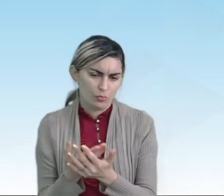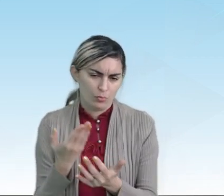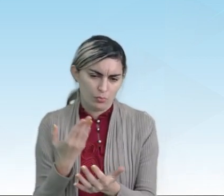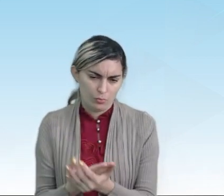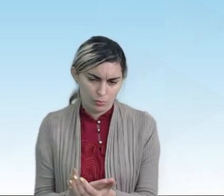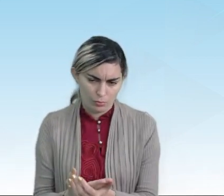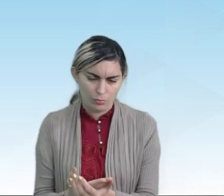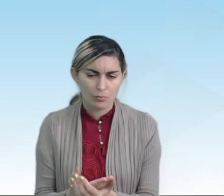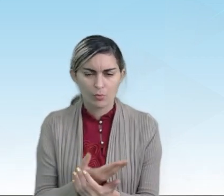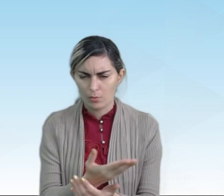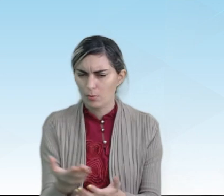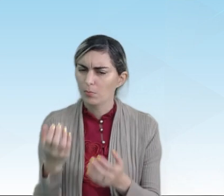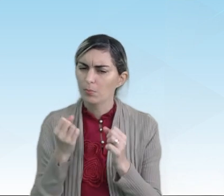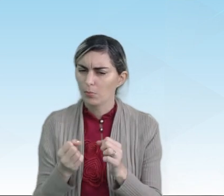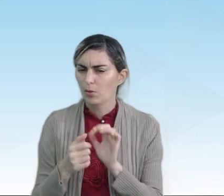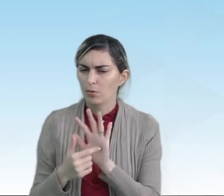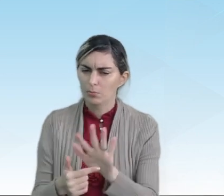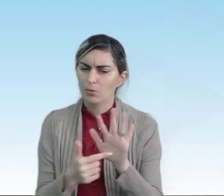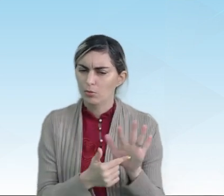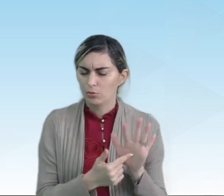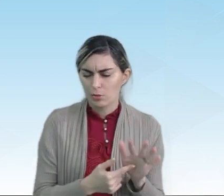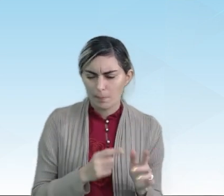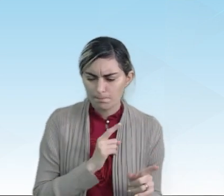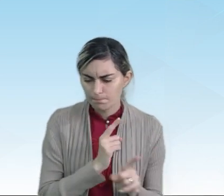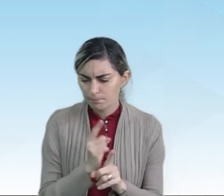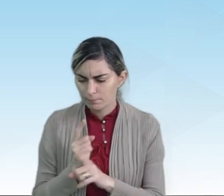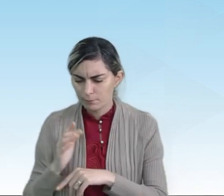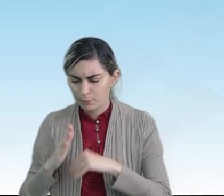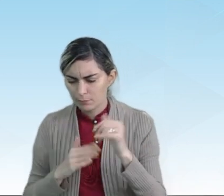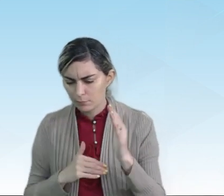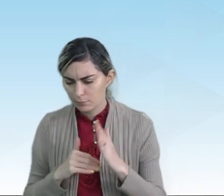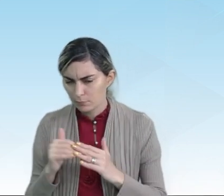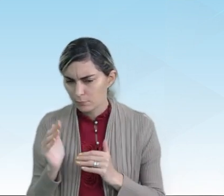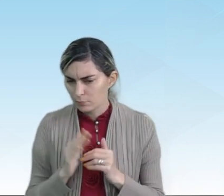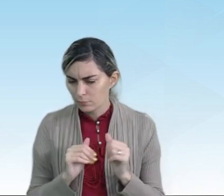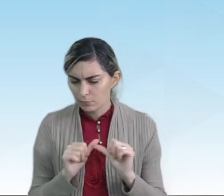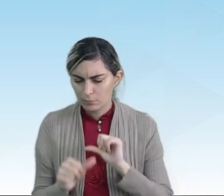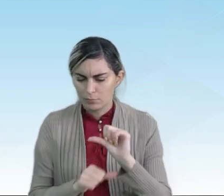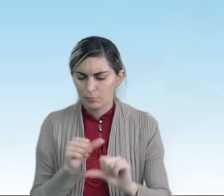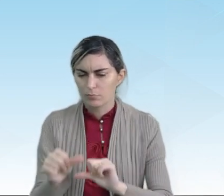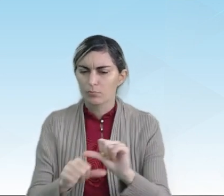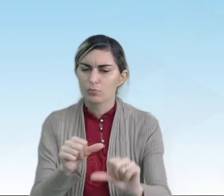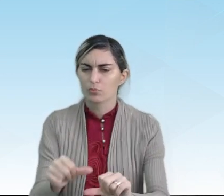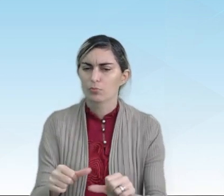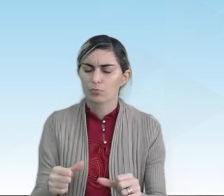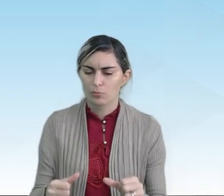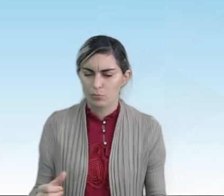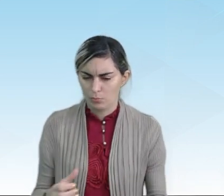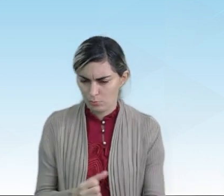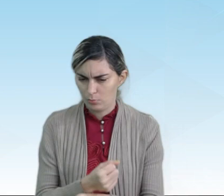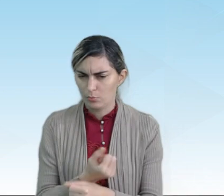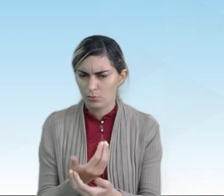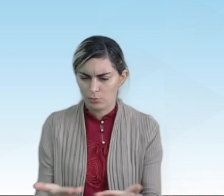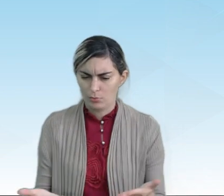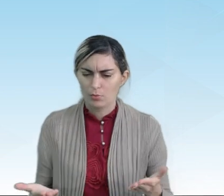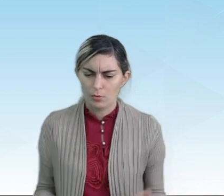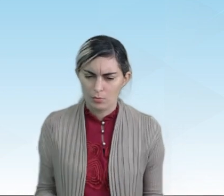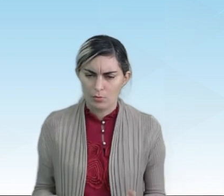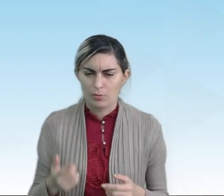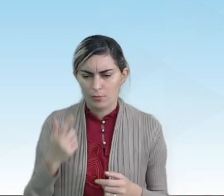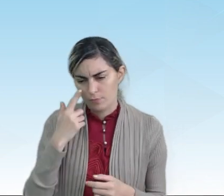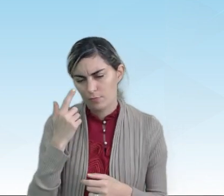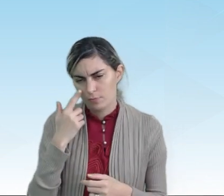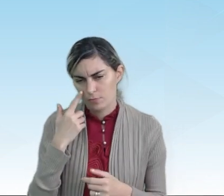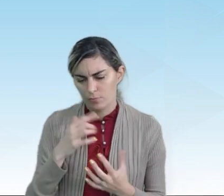sobre eles pode indicar pistas capazes de modificar completamente a forma com que